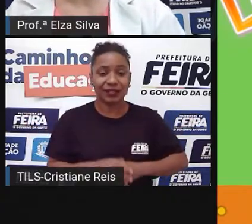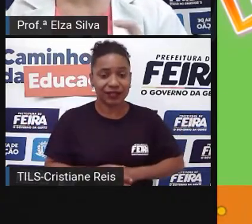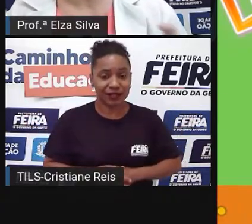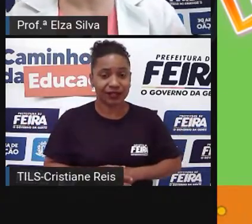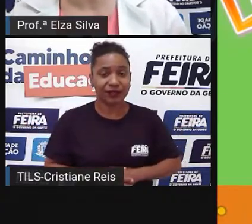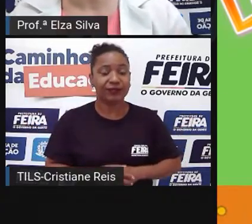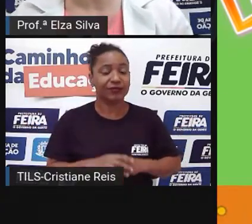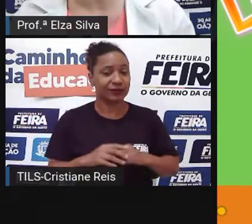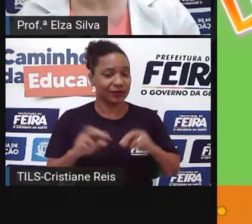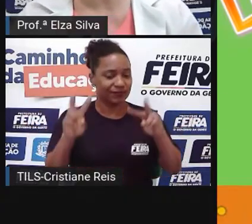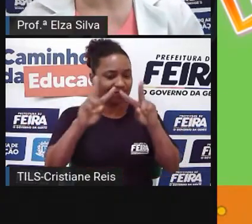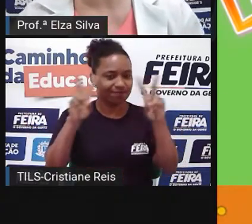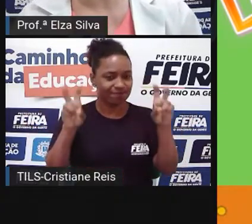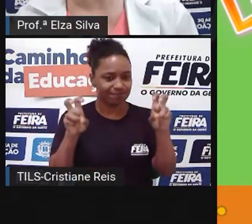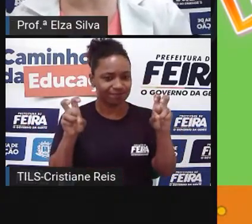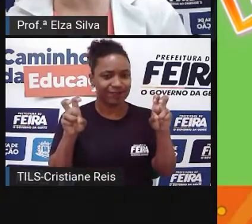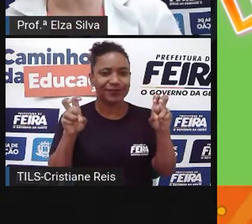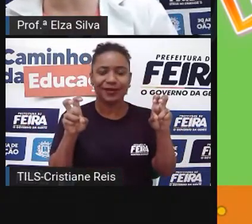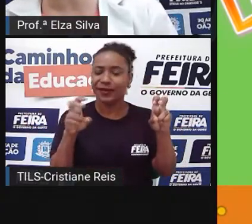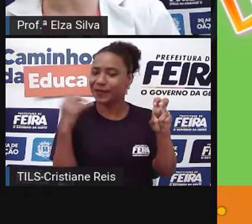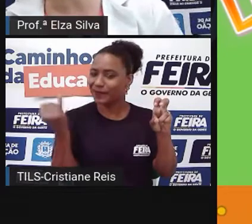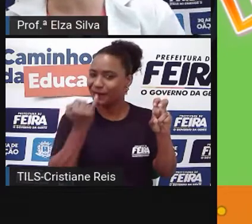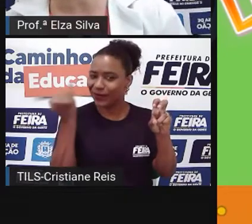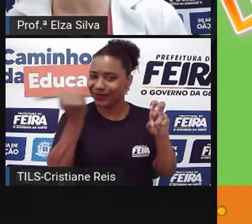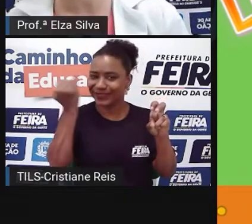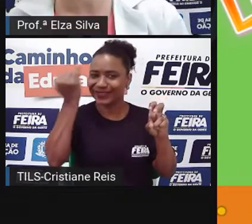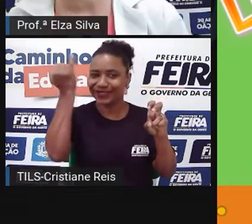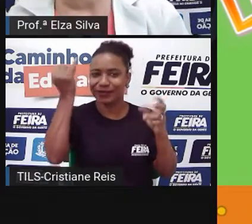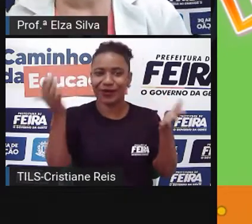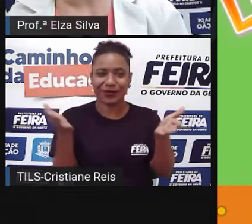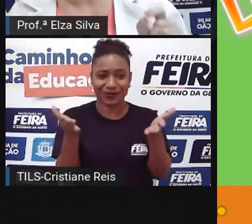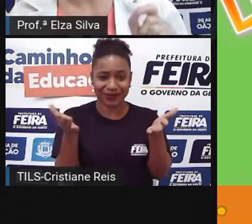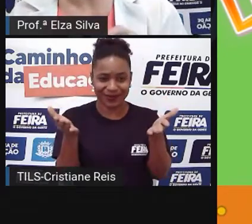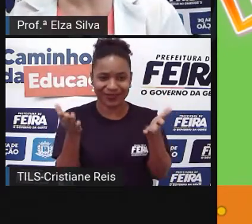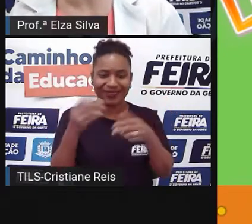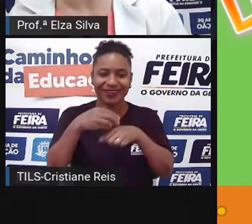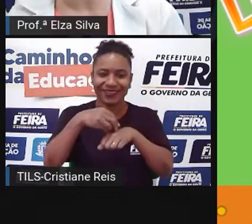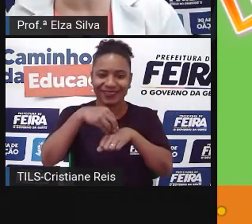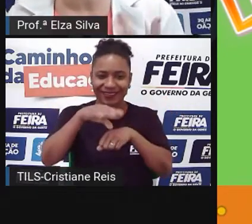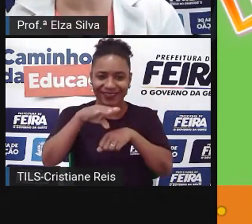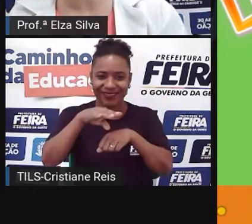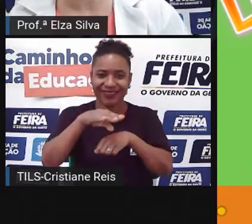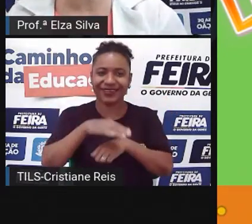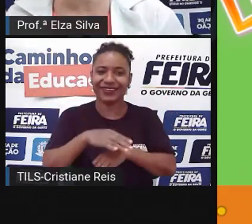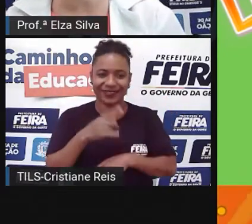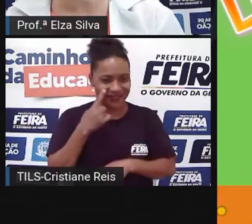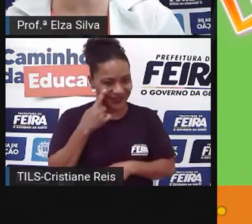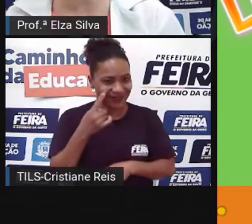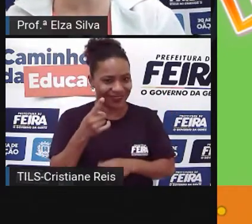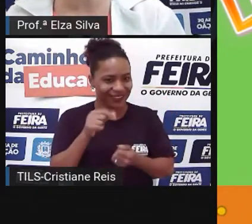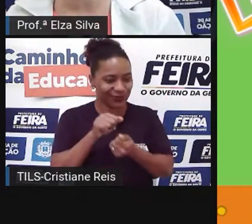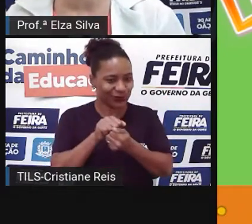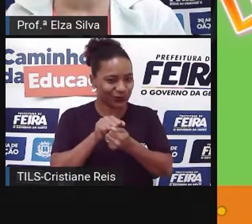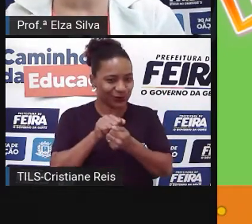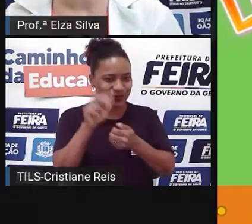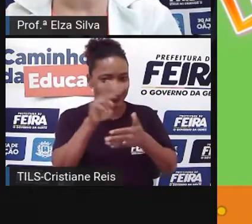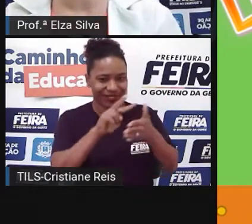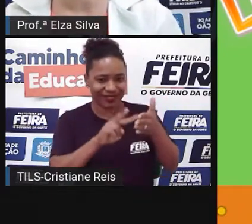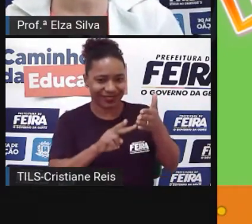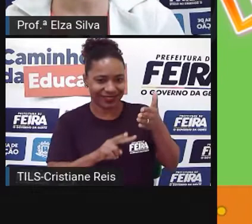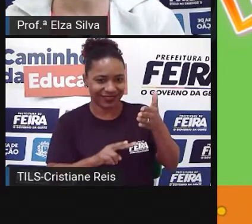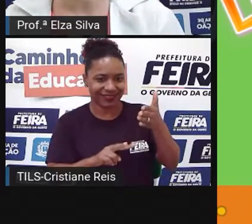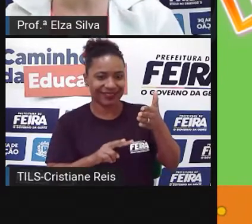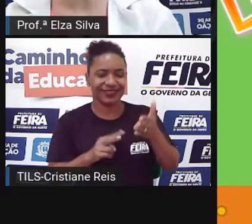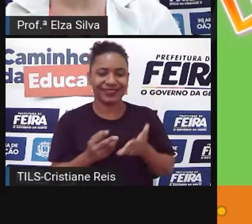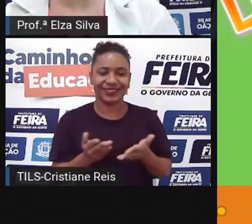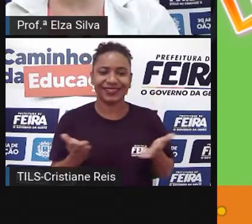este trecho que eu considero importante para esse momento de agora E ele diz assim Vamos ler junto comigo? Don't